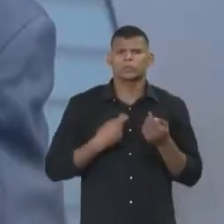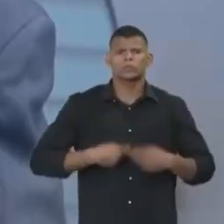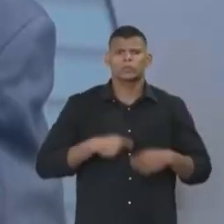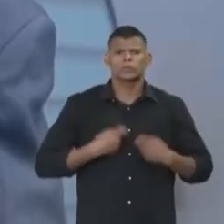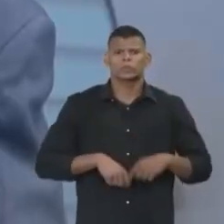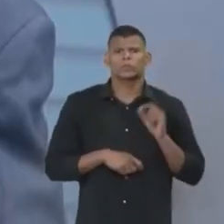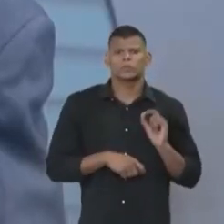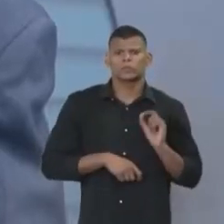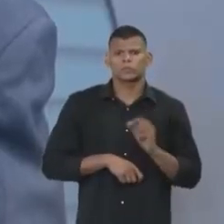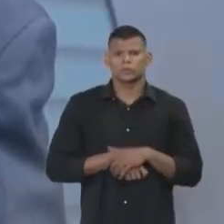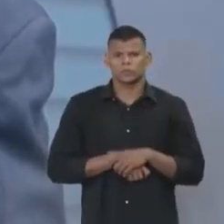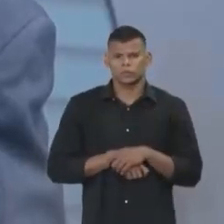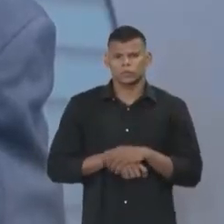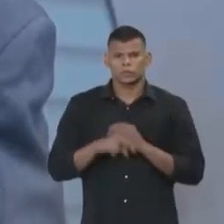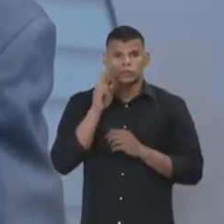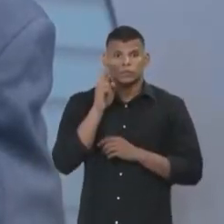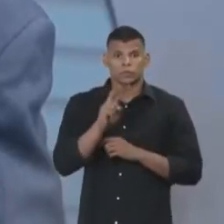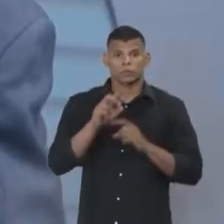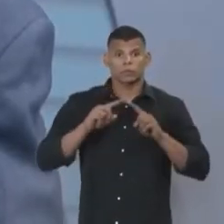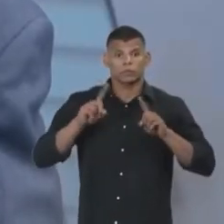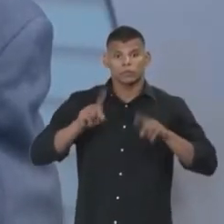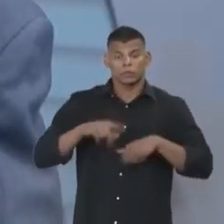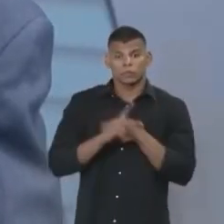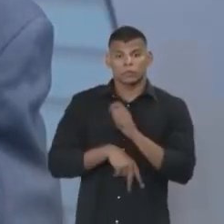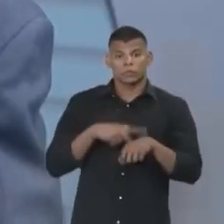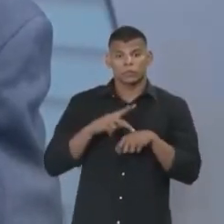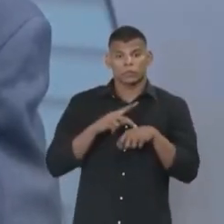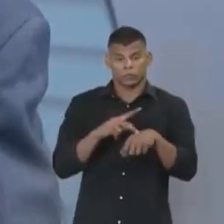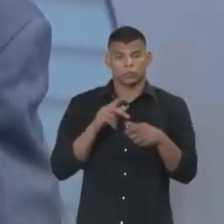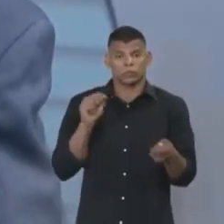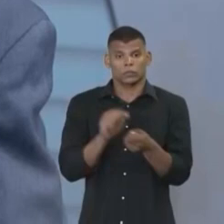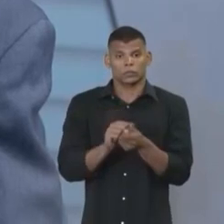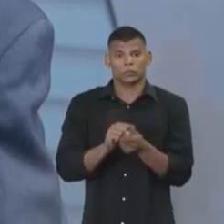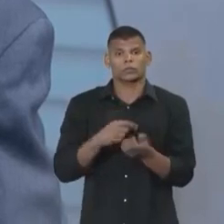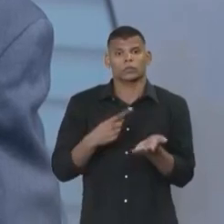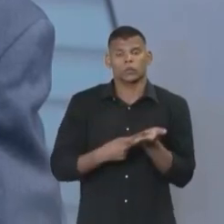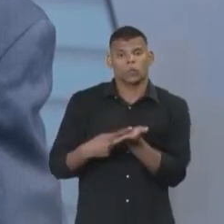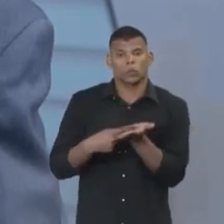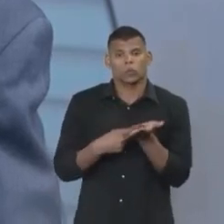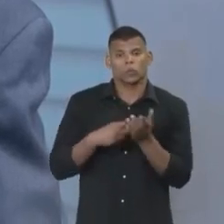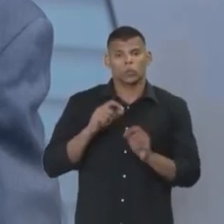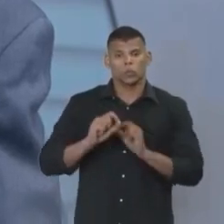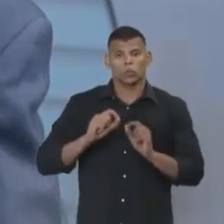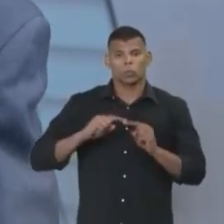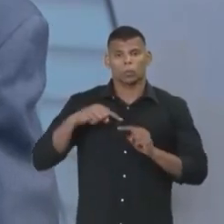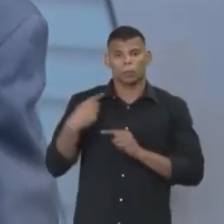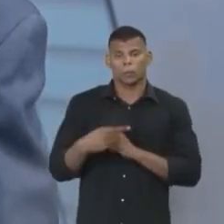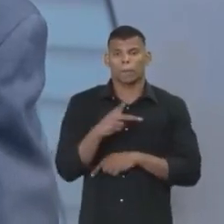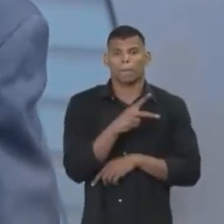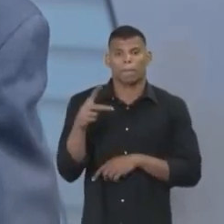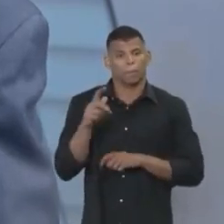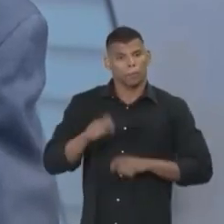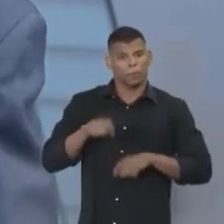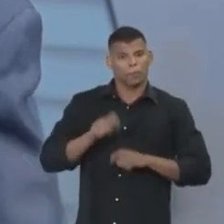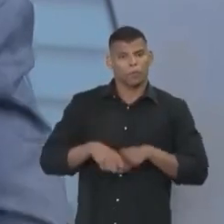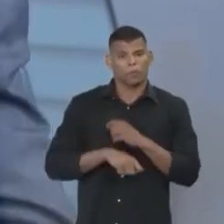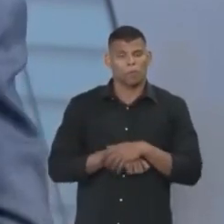ver um projeto do país a partir dos compromissos que o próximo presidente possa ter, por exemplo.